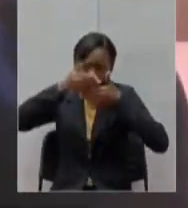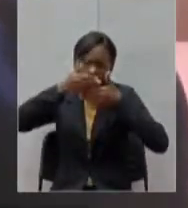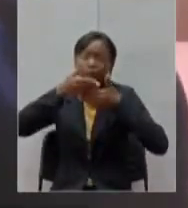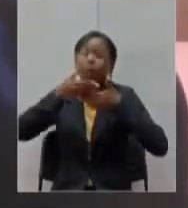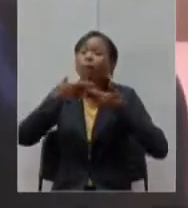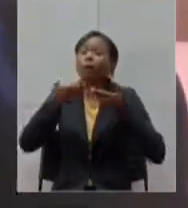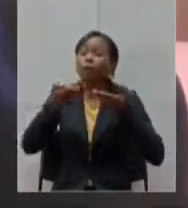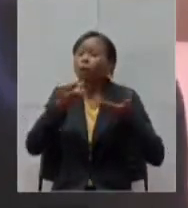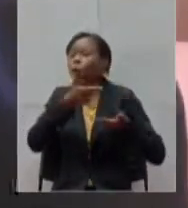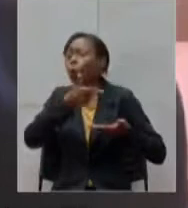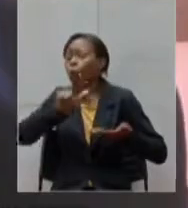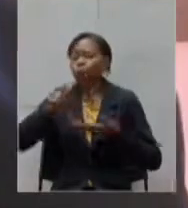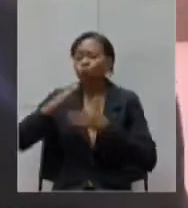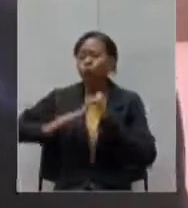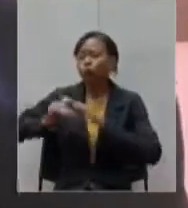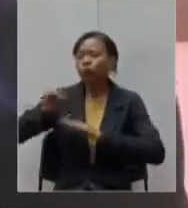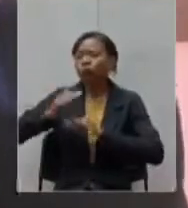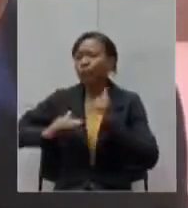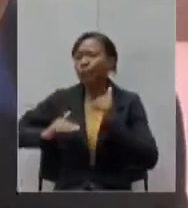abertura do hospital de campanha